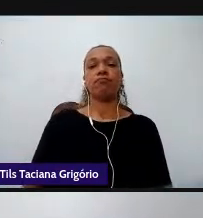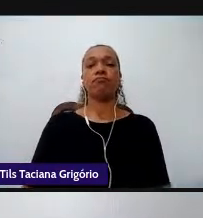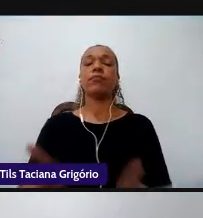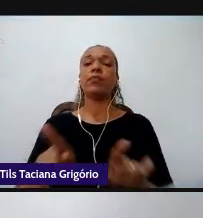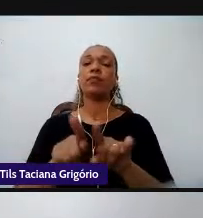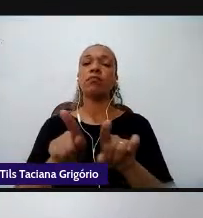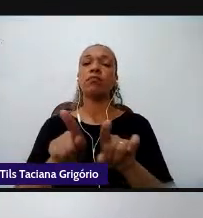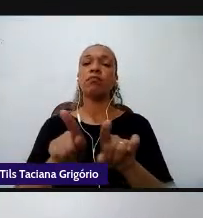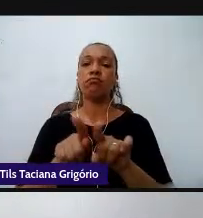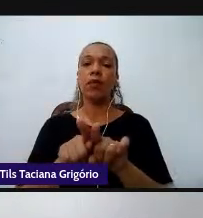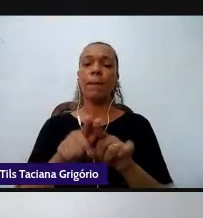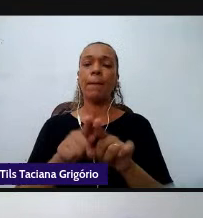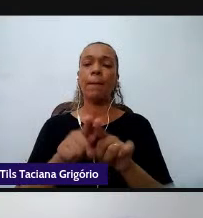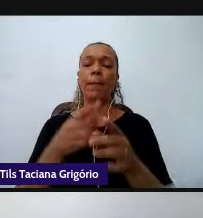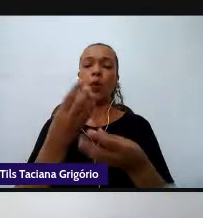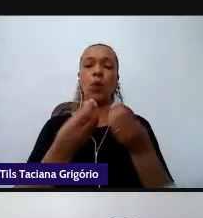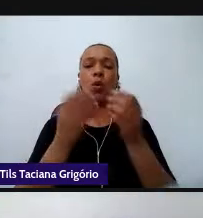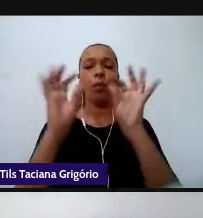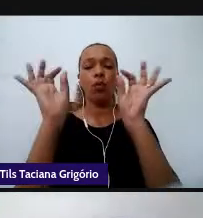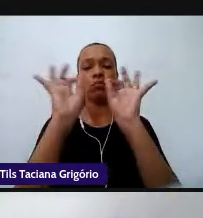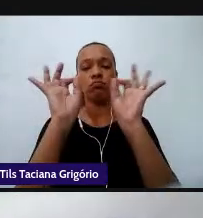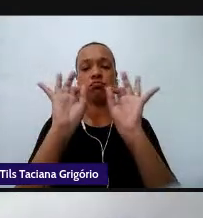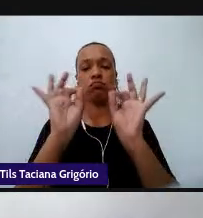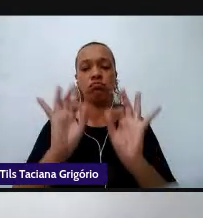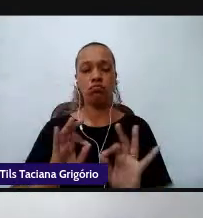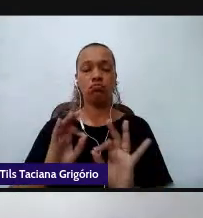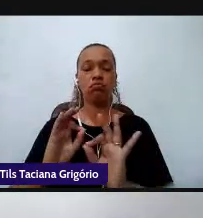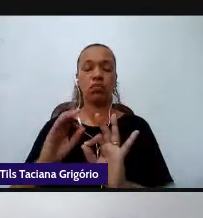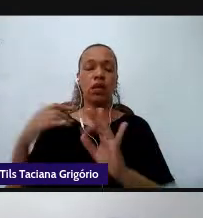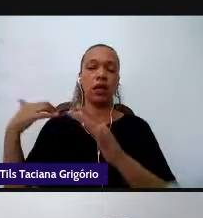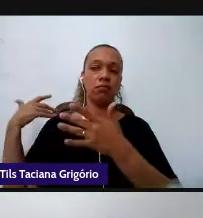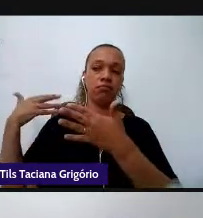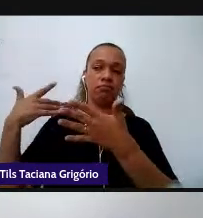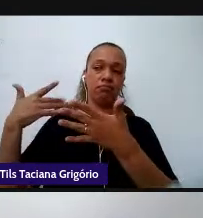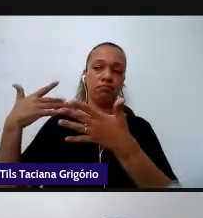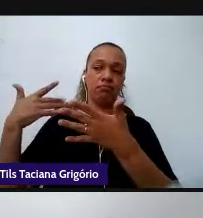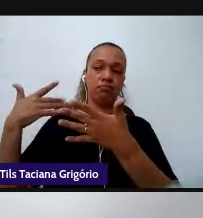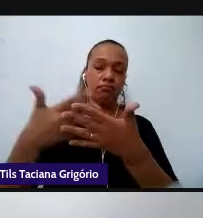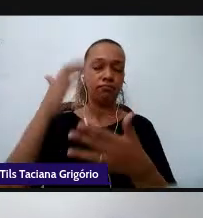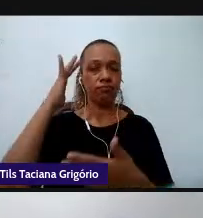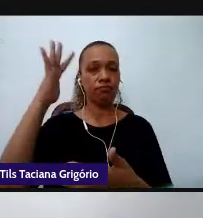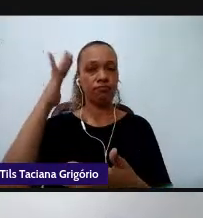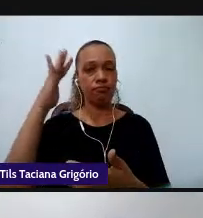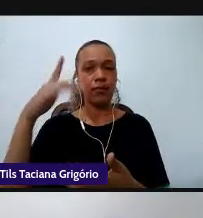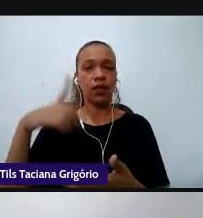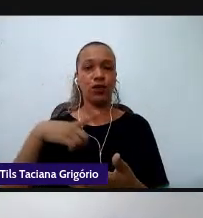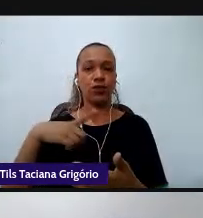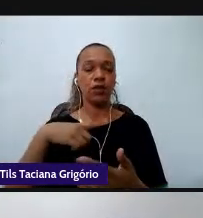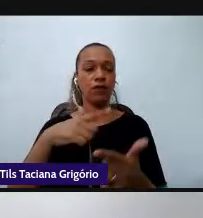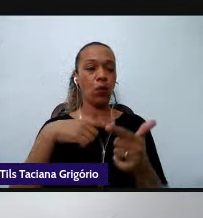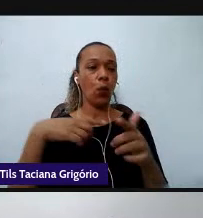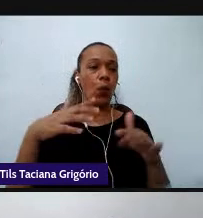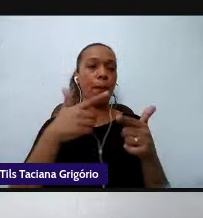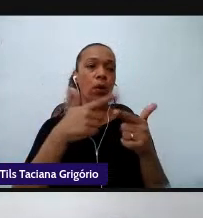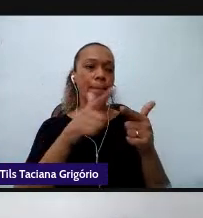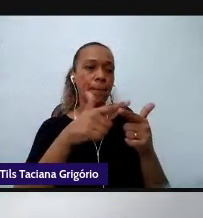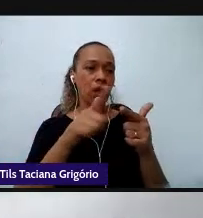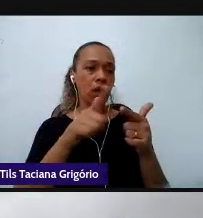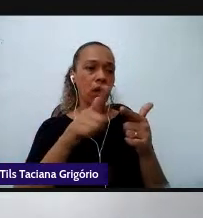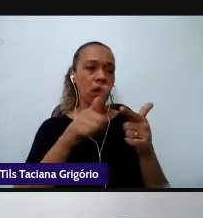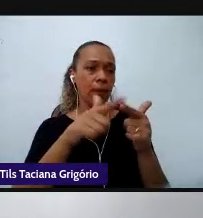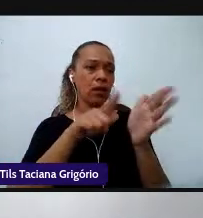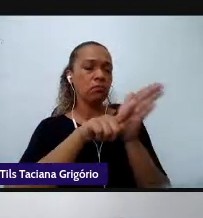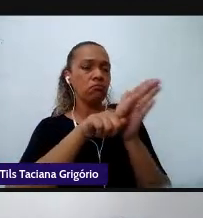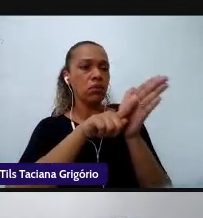construímos esse percurso reflexivo, nós definimos o nosso problema de pesquisa, então, como é que esses